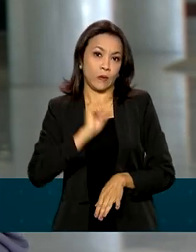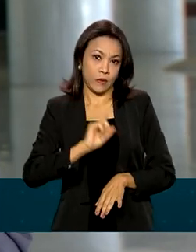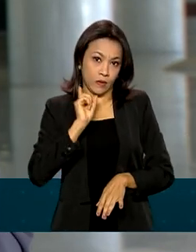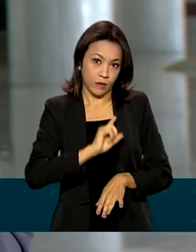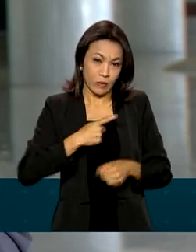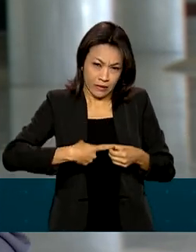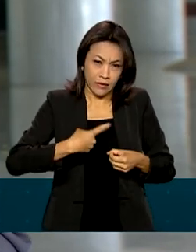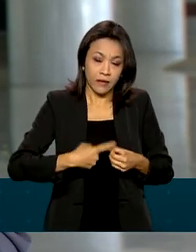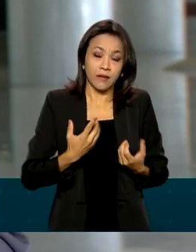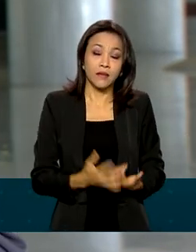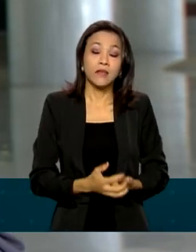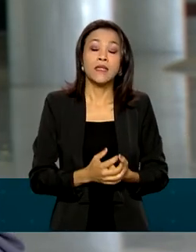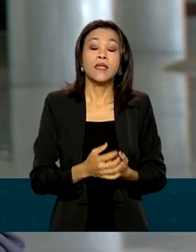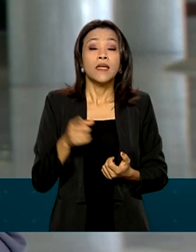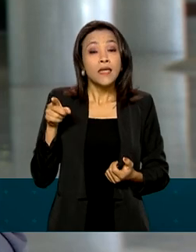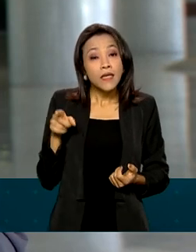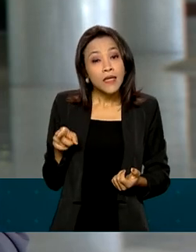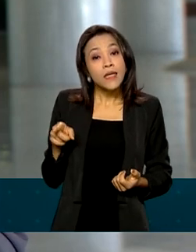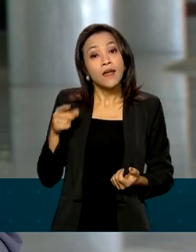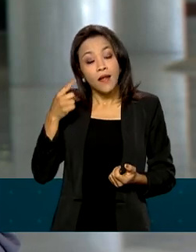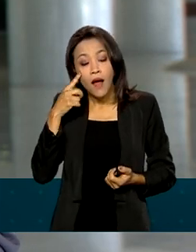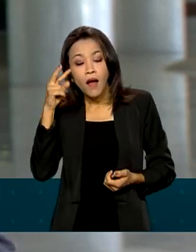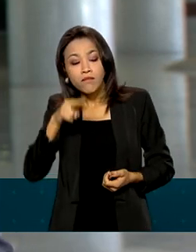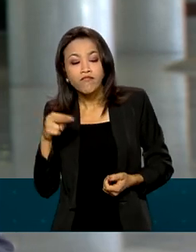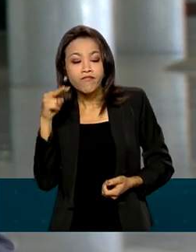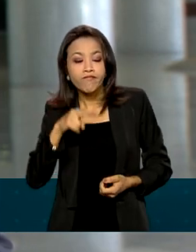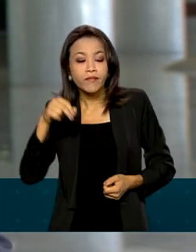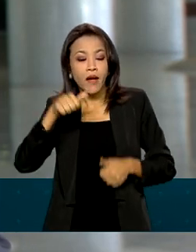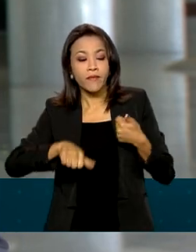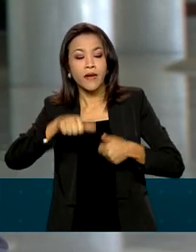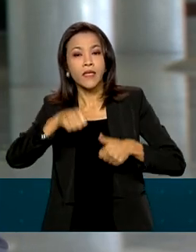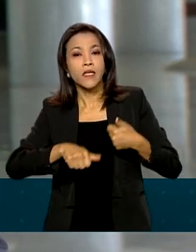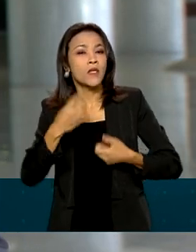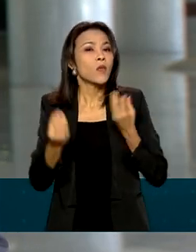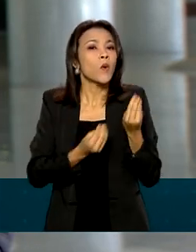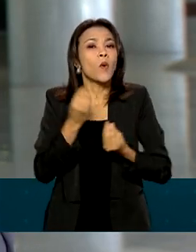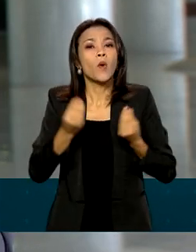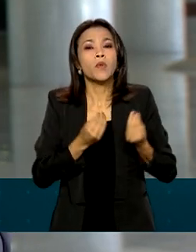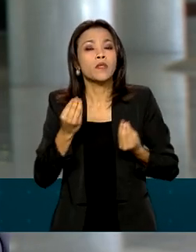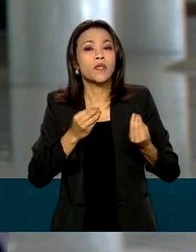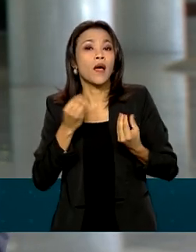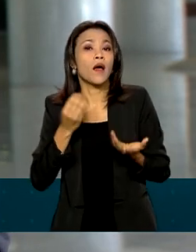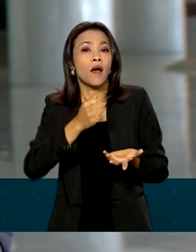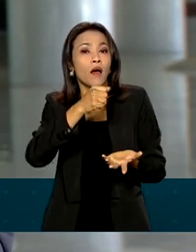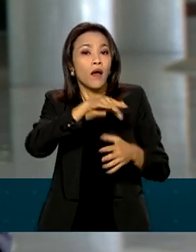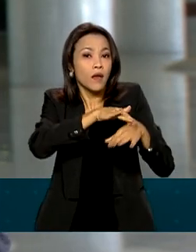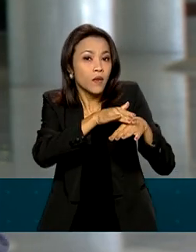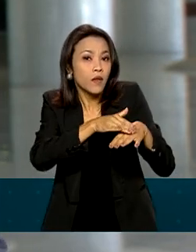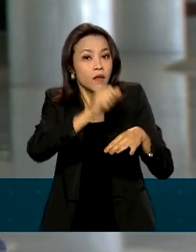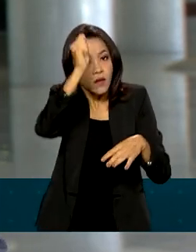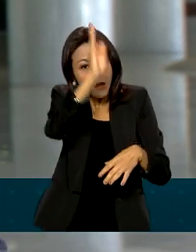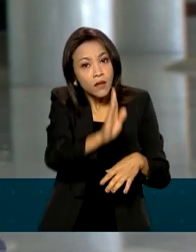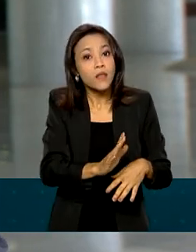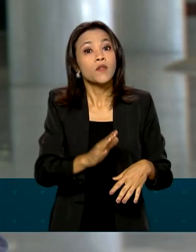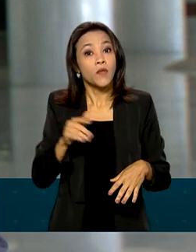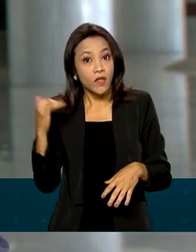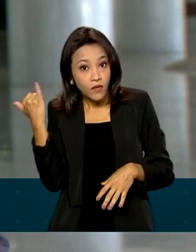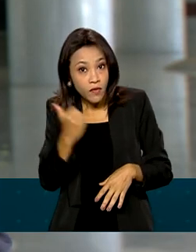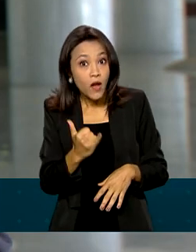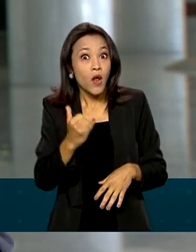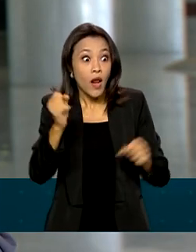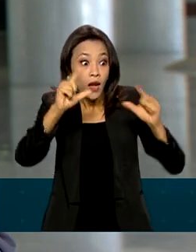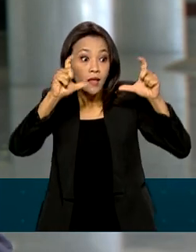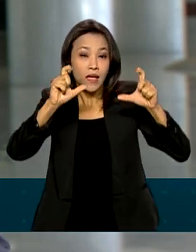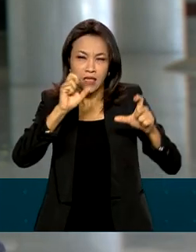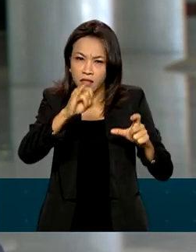Saúde diz que continua avaliando, analisando como está a situação da doença aqui no país e voltou a alertar para a importância de caso você